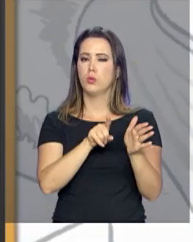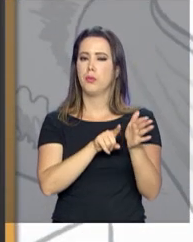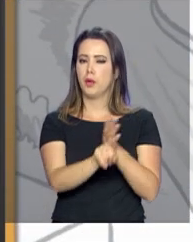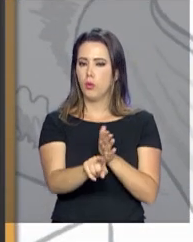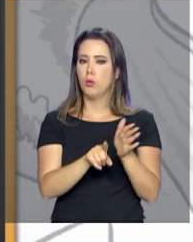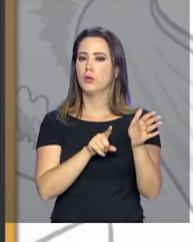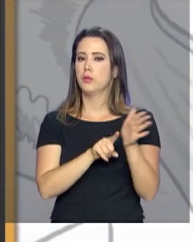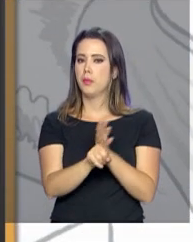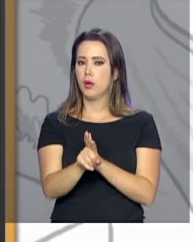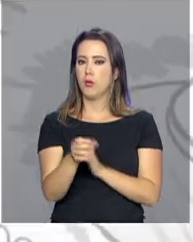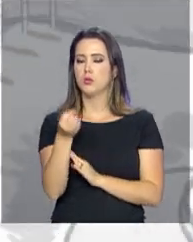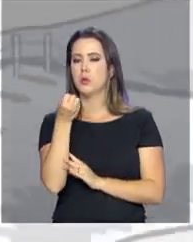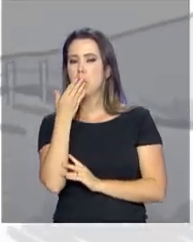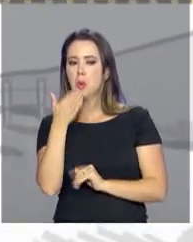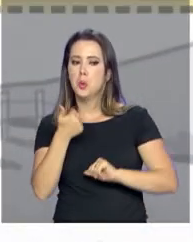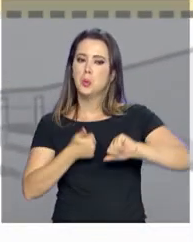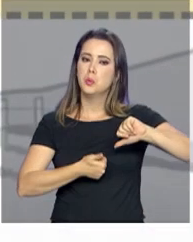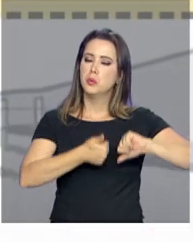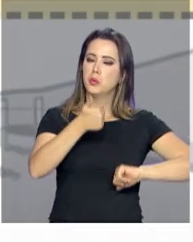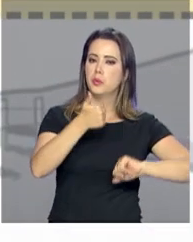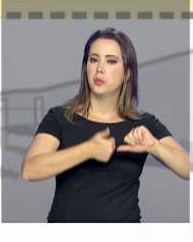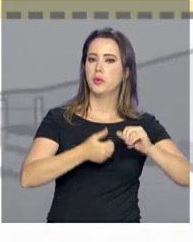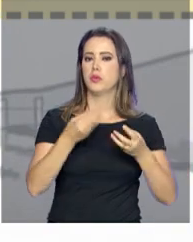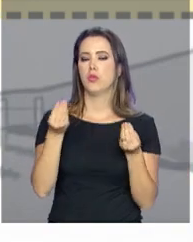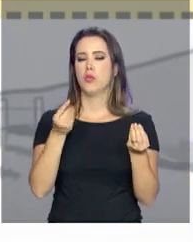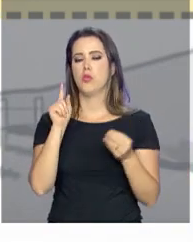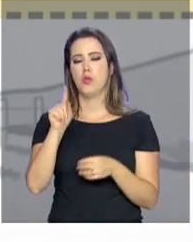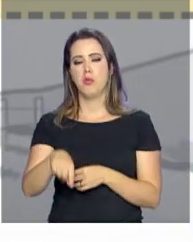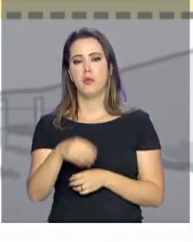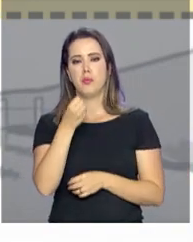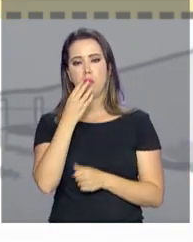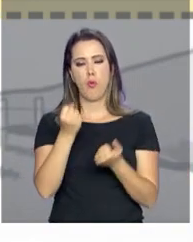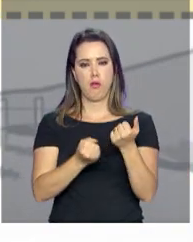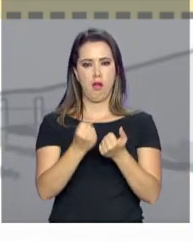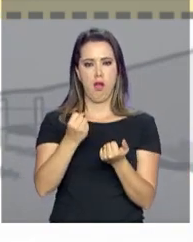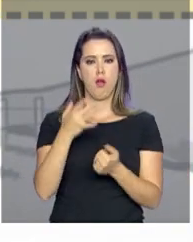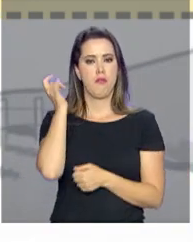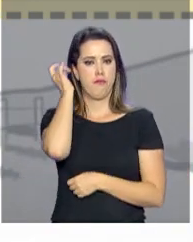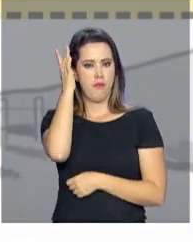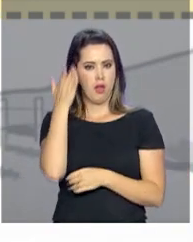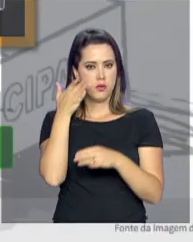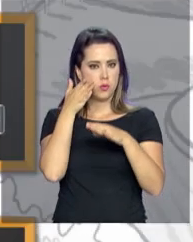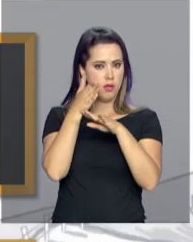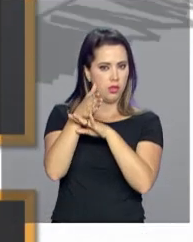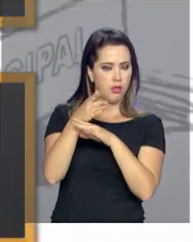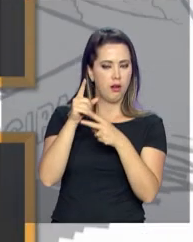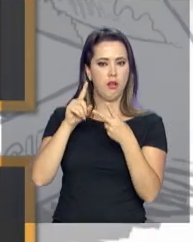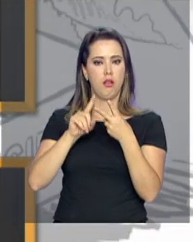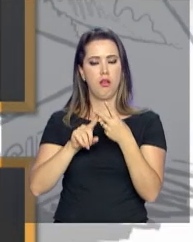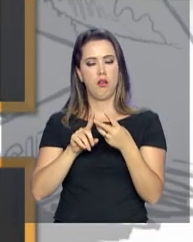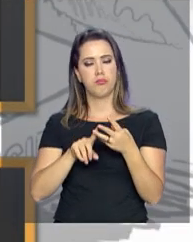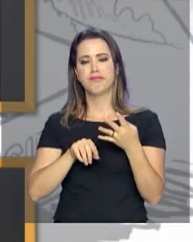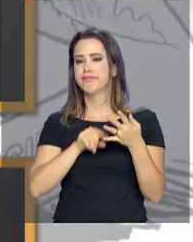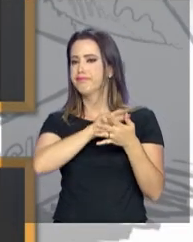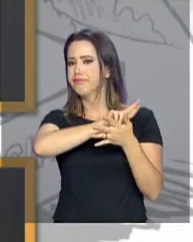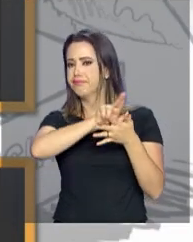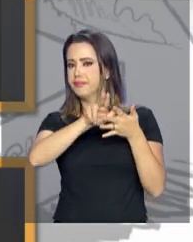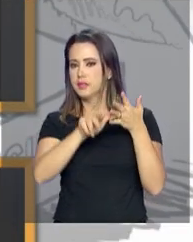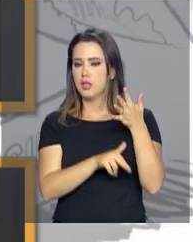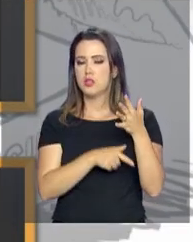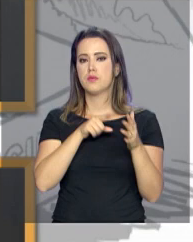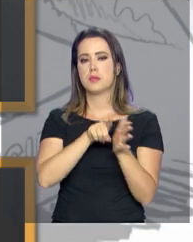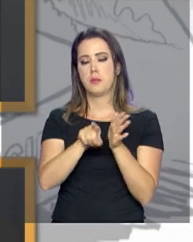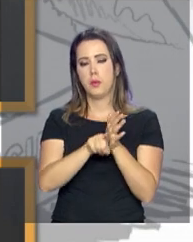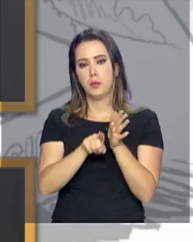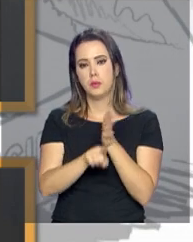qualidade e durabilidade dos veículos, facilidade de acesso dos estudantes, segurança, entre outras questões.